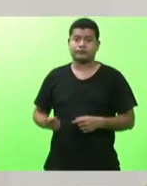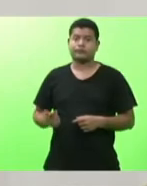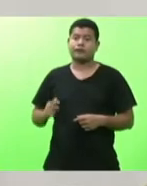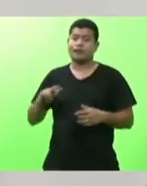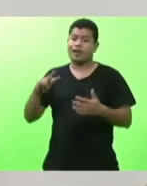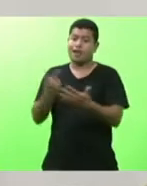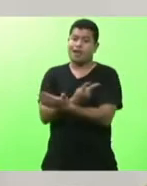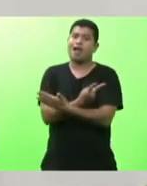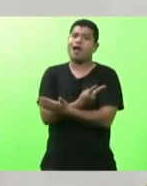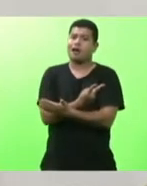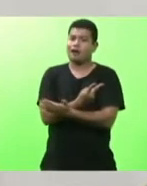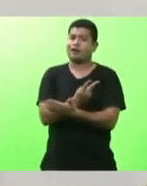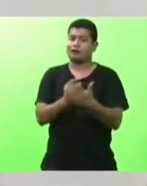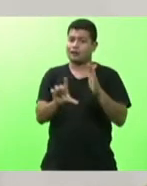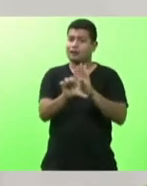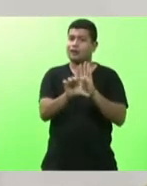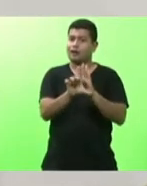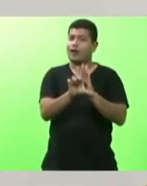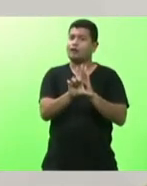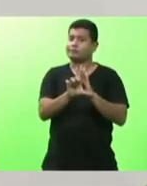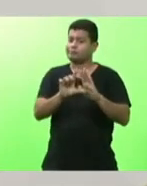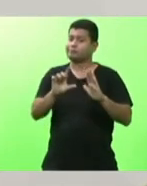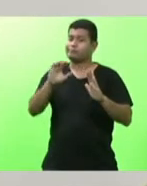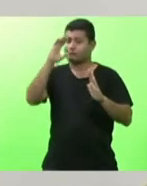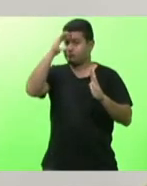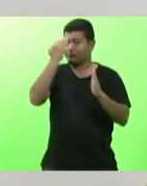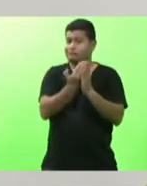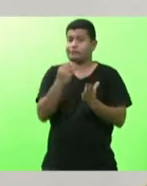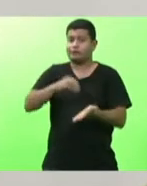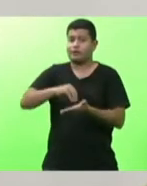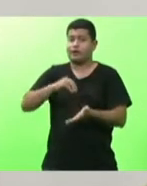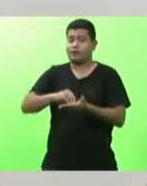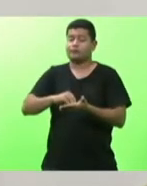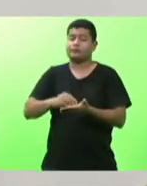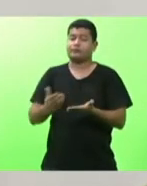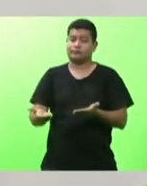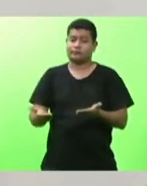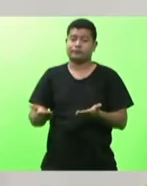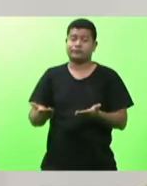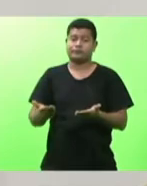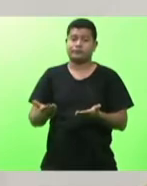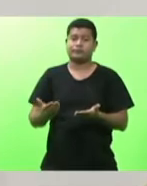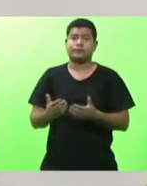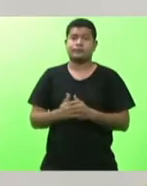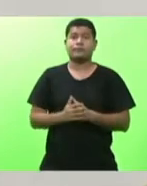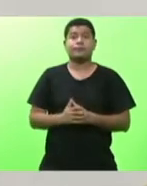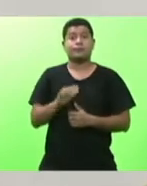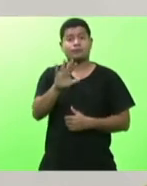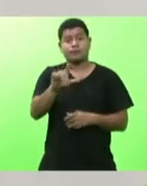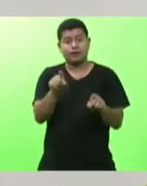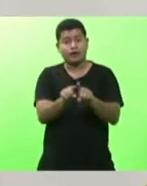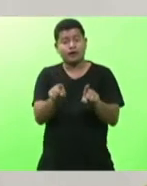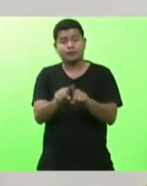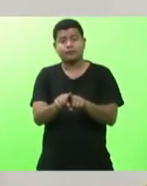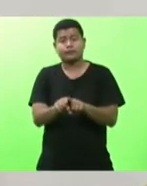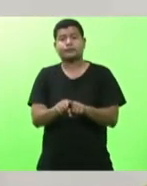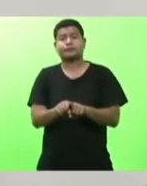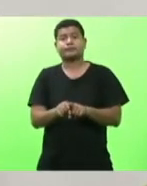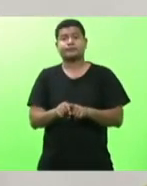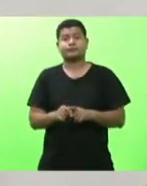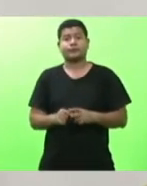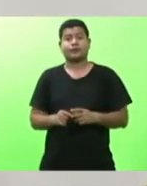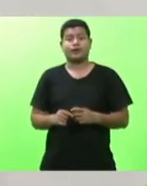compromisso estabelecido em lei e ele precisa ser revisto nesse sentido. Mas também porque dentro da